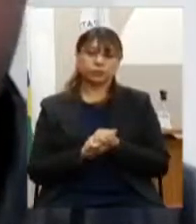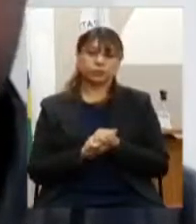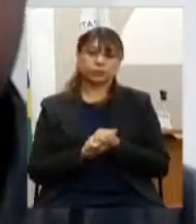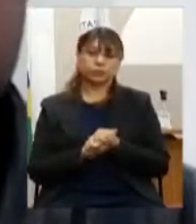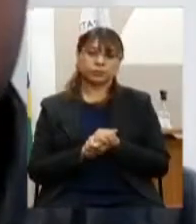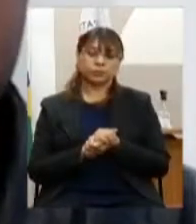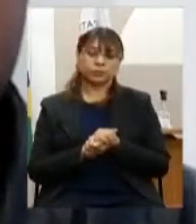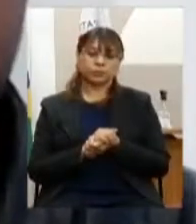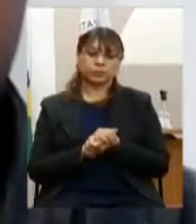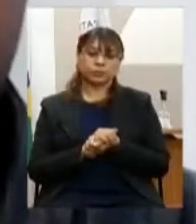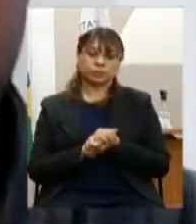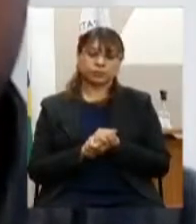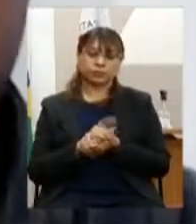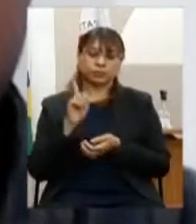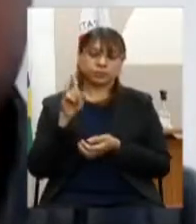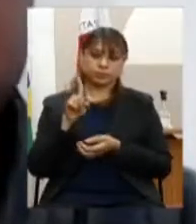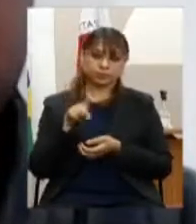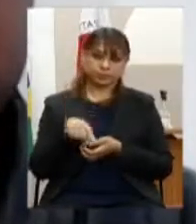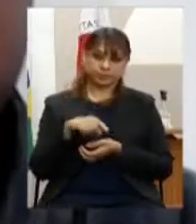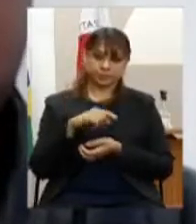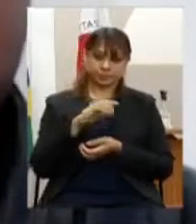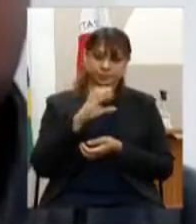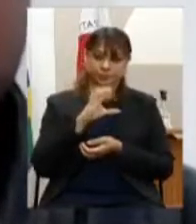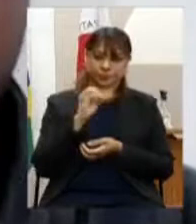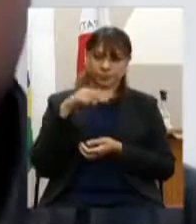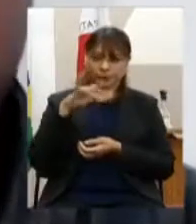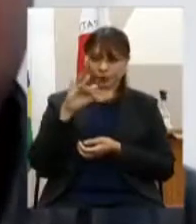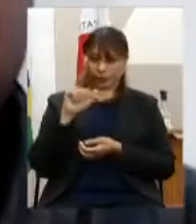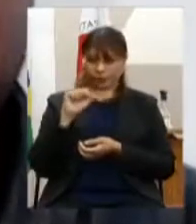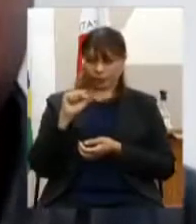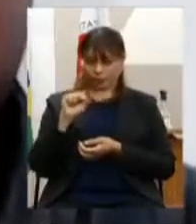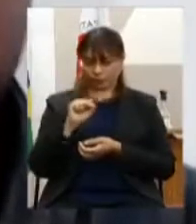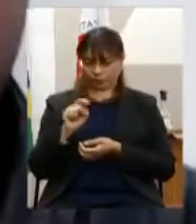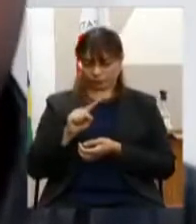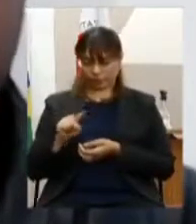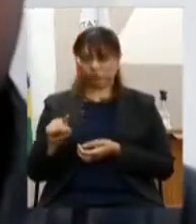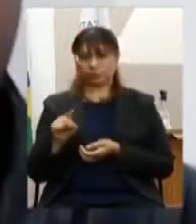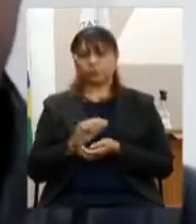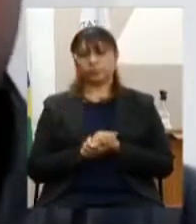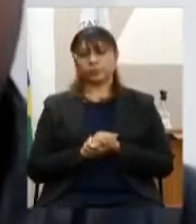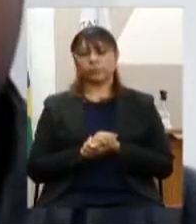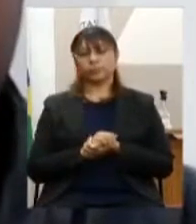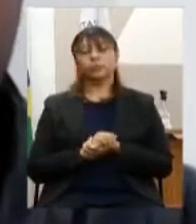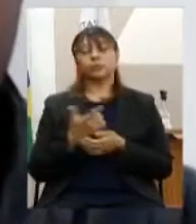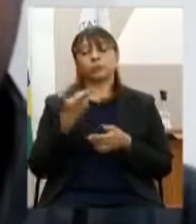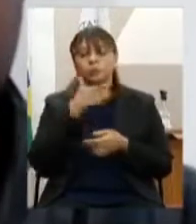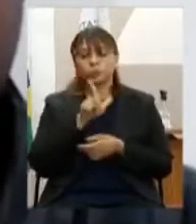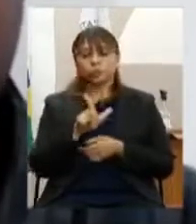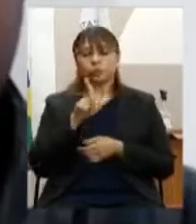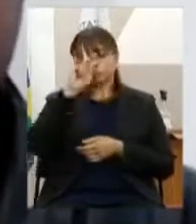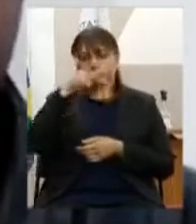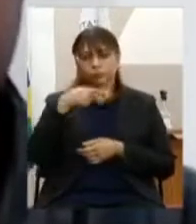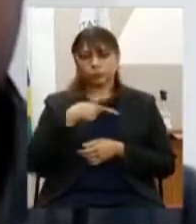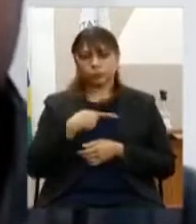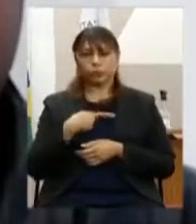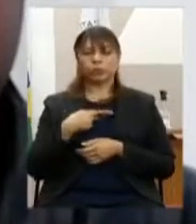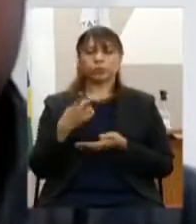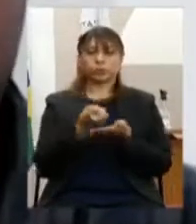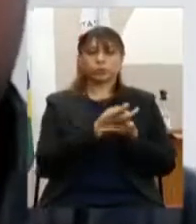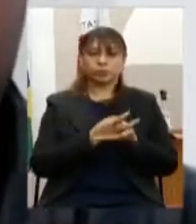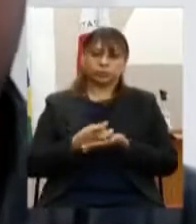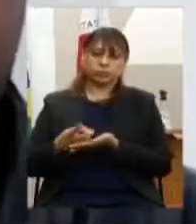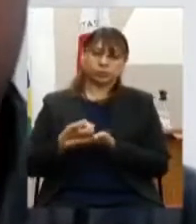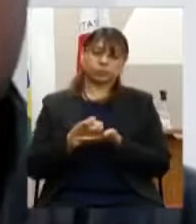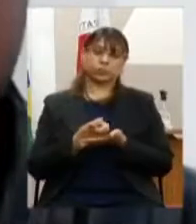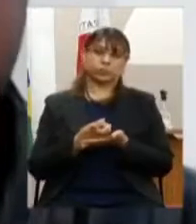CONFAS 101-97, de modo a garantir isonomia tributária em todas as cadeias produtivas de energia solar